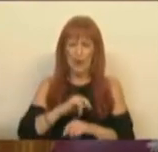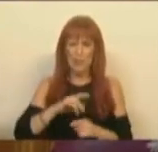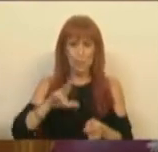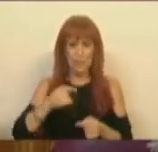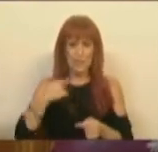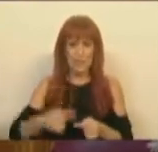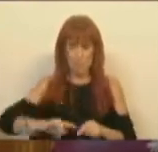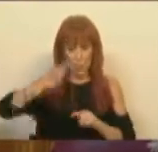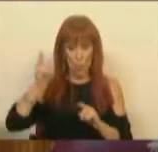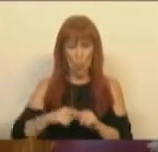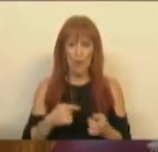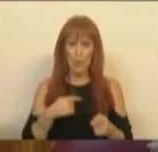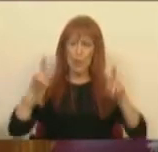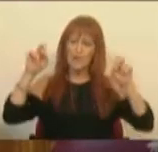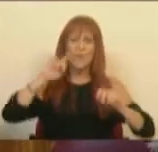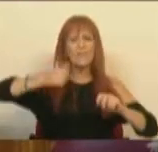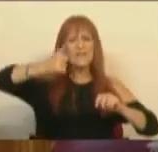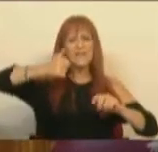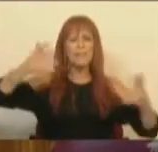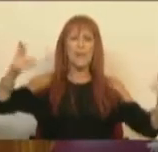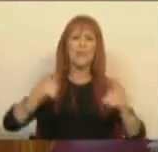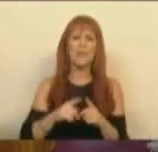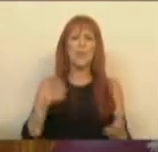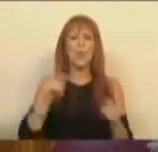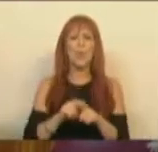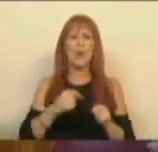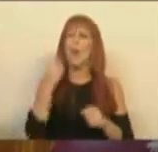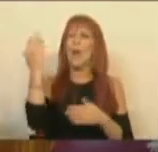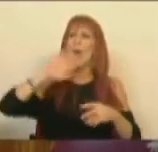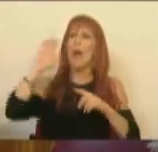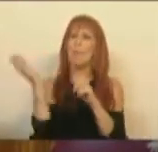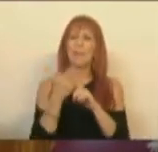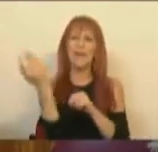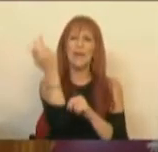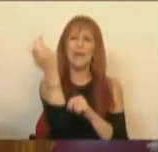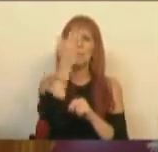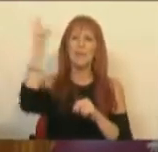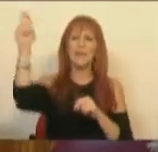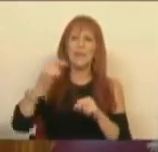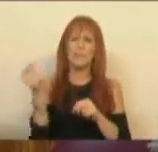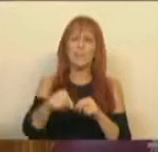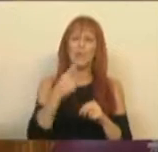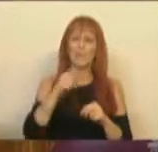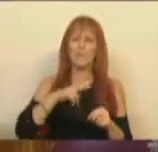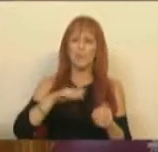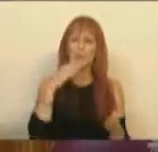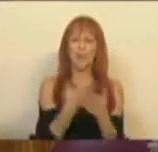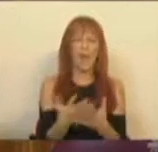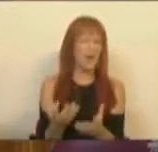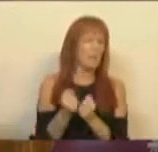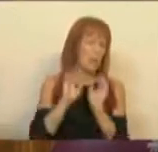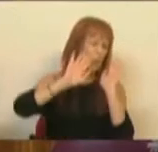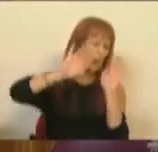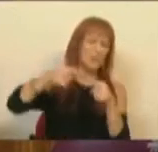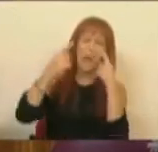neste ano, tinham por assunto principal a pena perpétua e a sua reintrodução no país. Portanto, poupem-me às